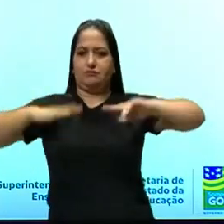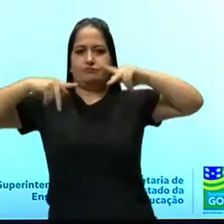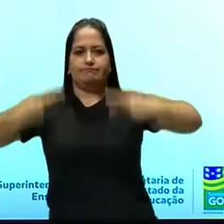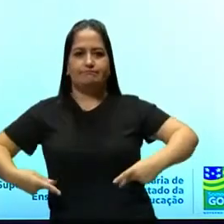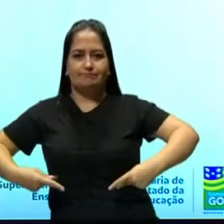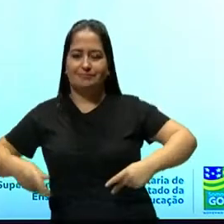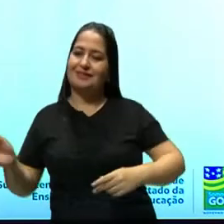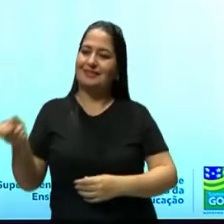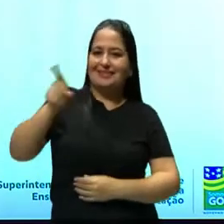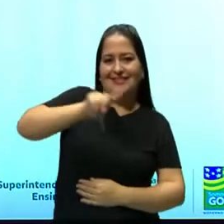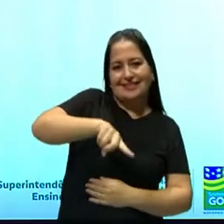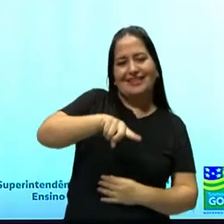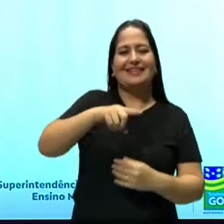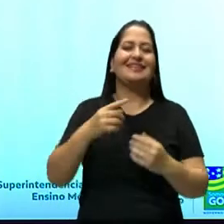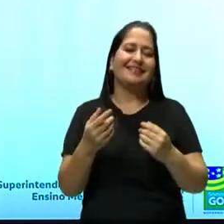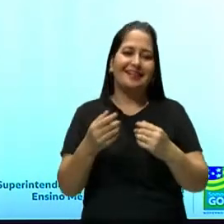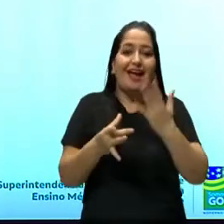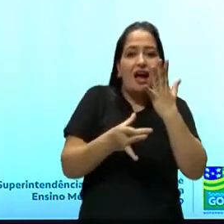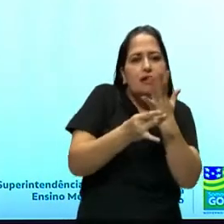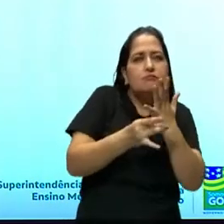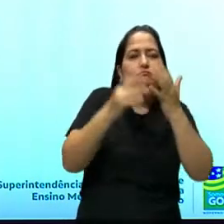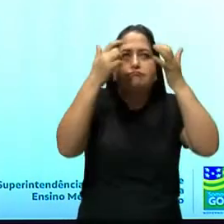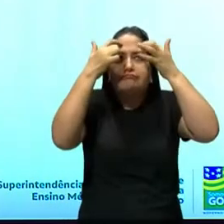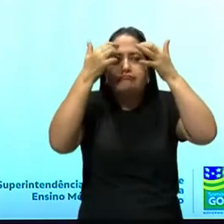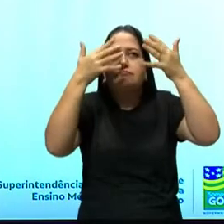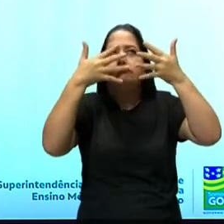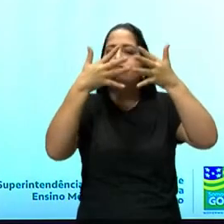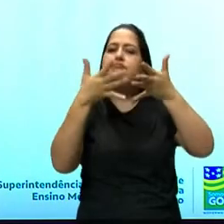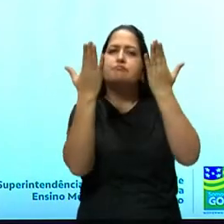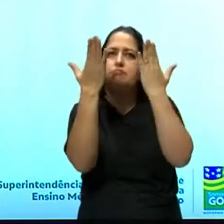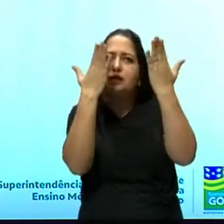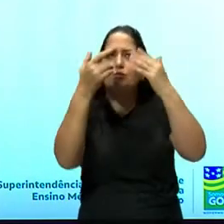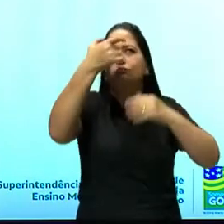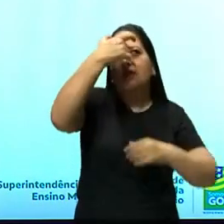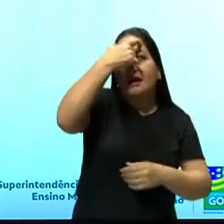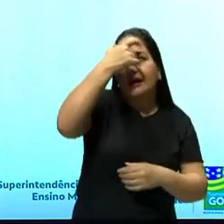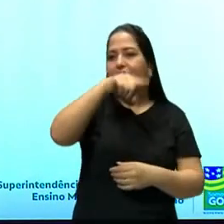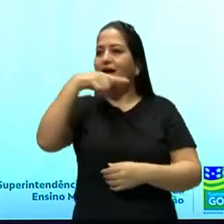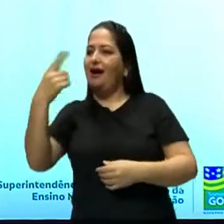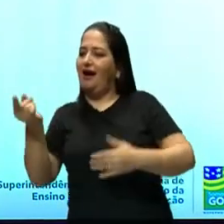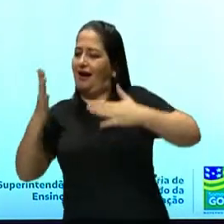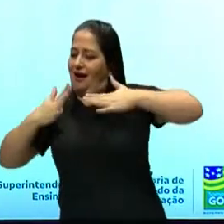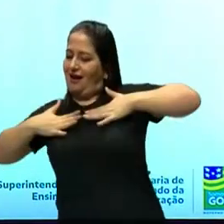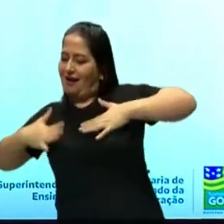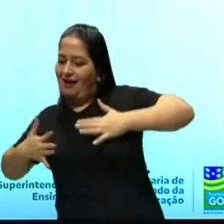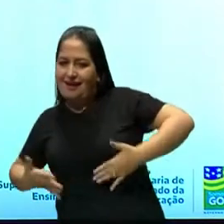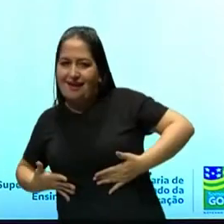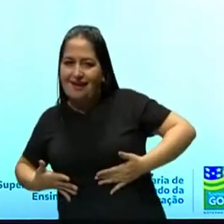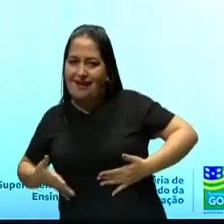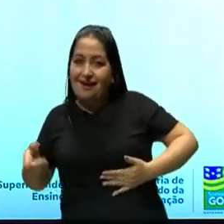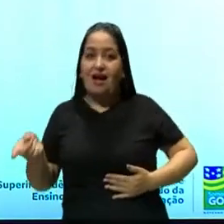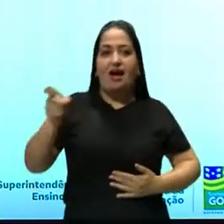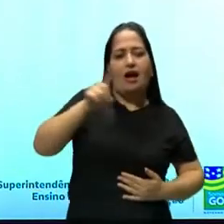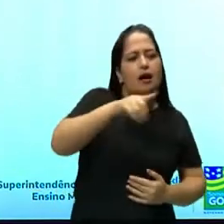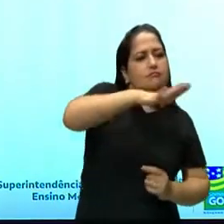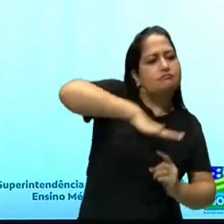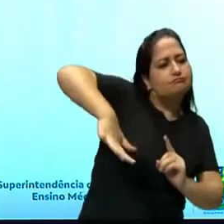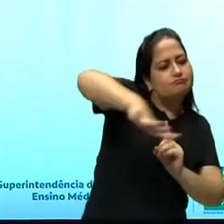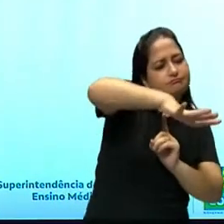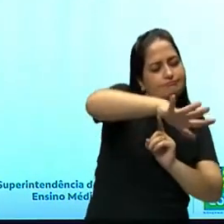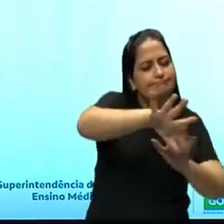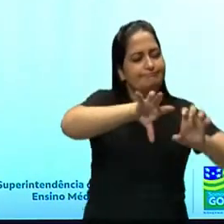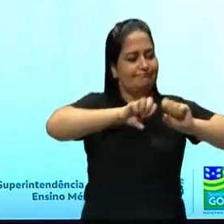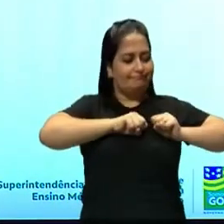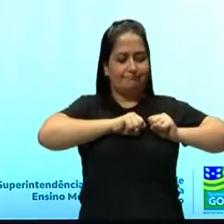realismo, o homem psicológico. No naturalismo, o biológico. No realismo, interação com o meio. No